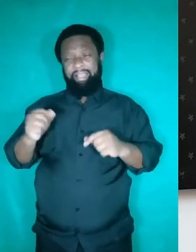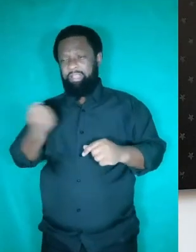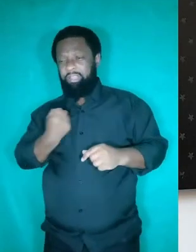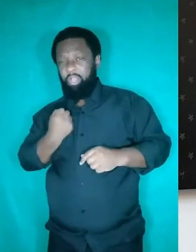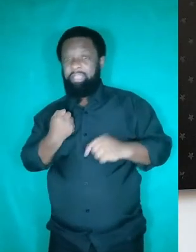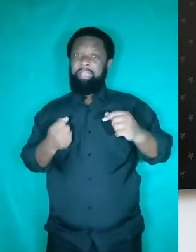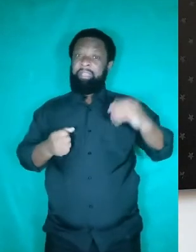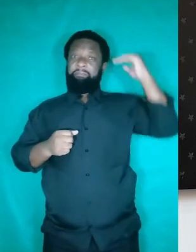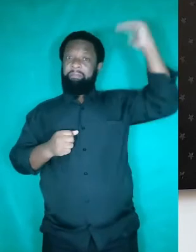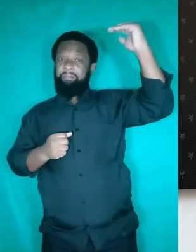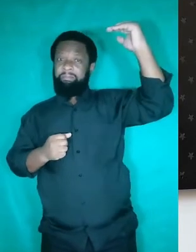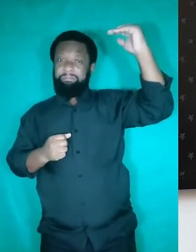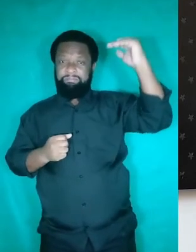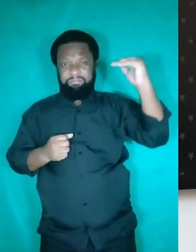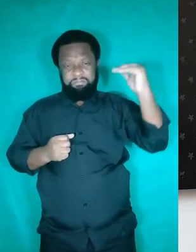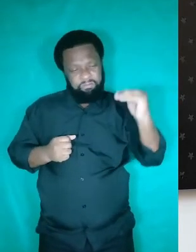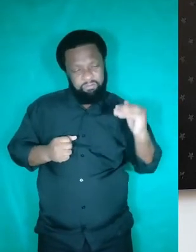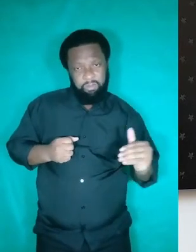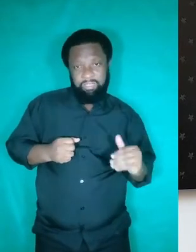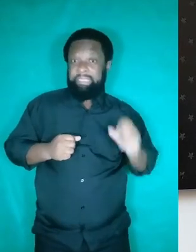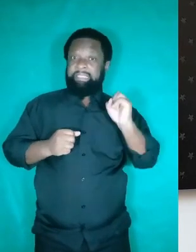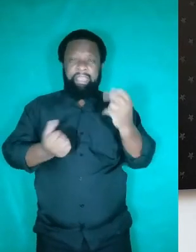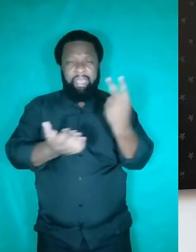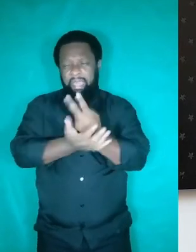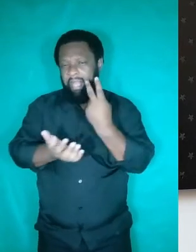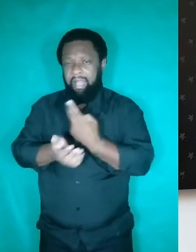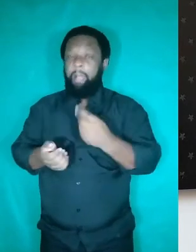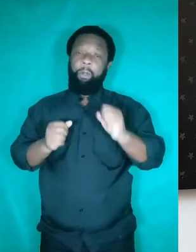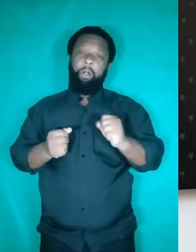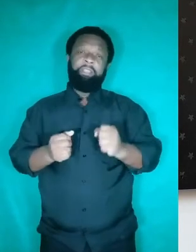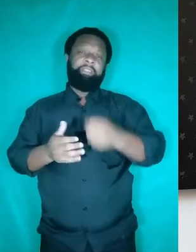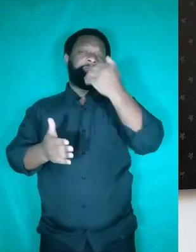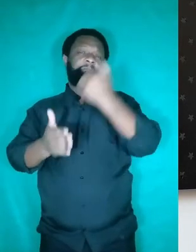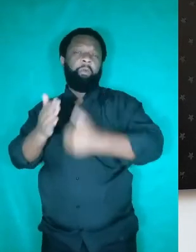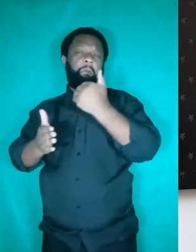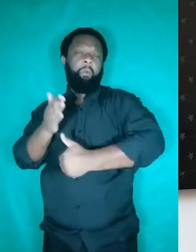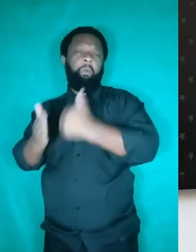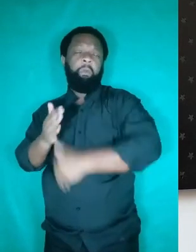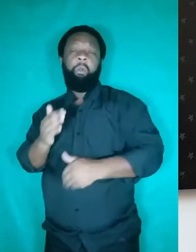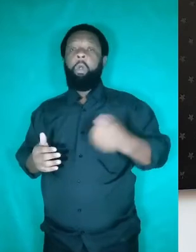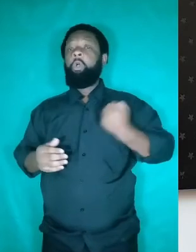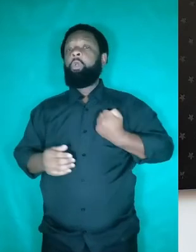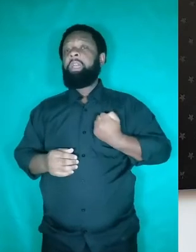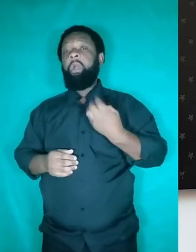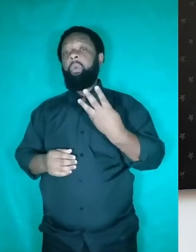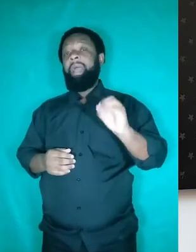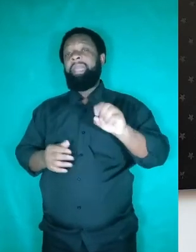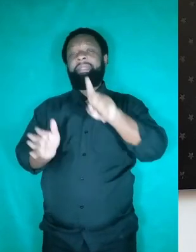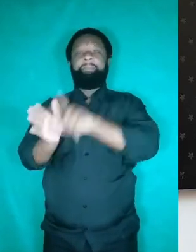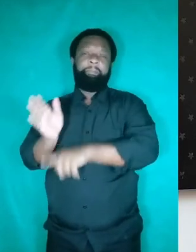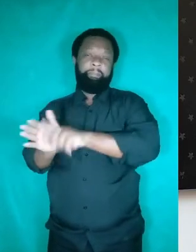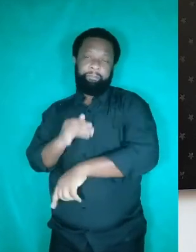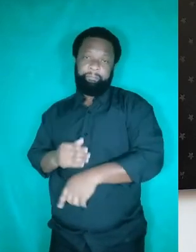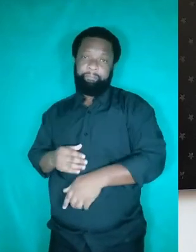entre o nível mais alto e o nível mais baixo, pode ali trazer uma penalização de 40 pontos. Para a gente tratar desse